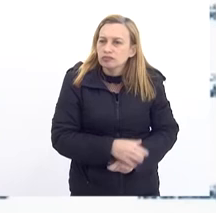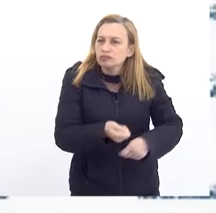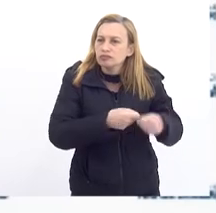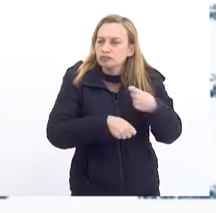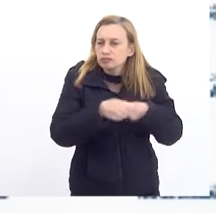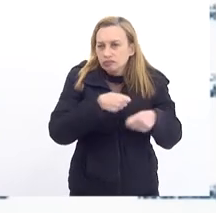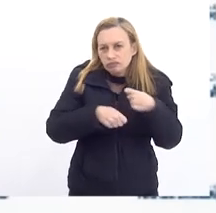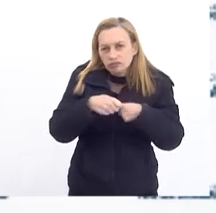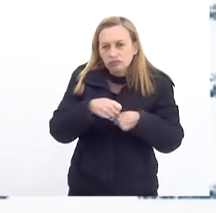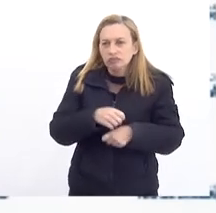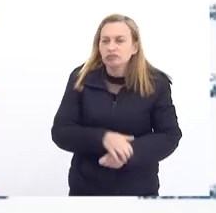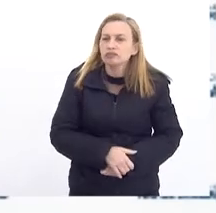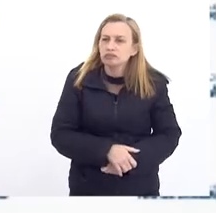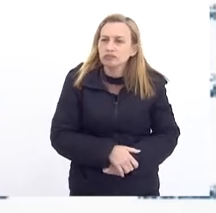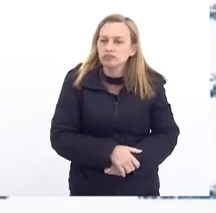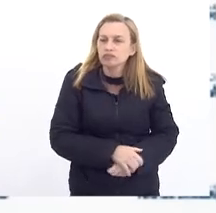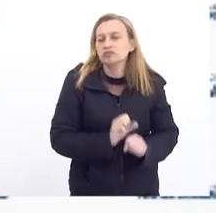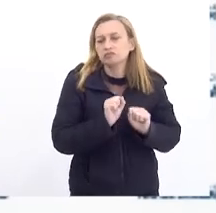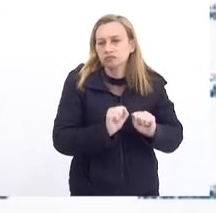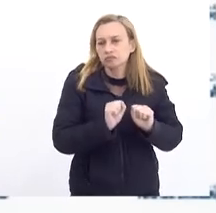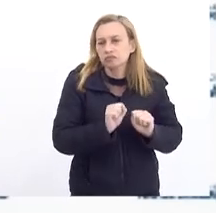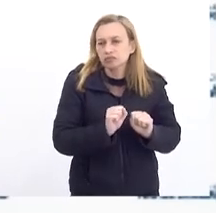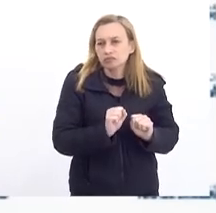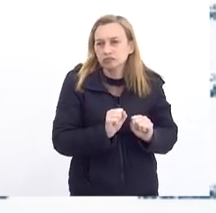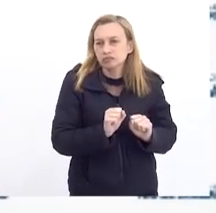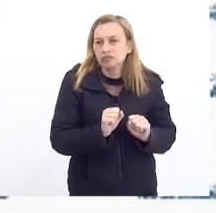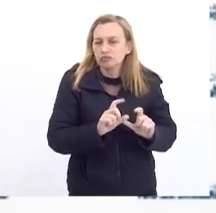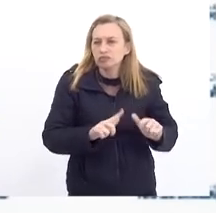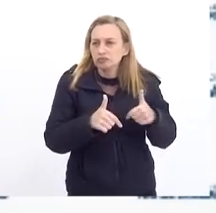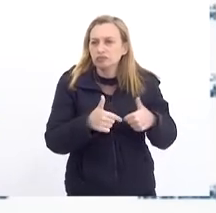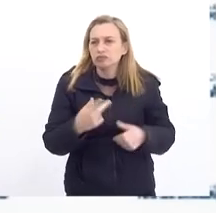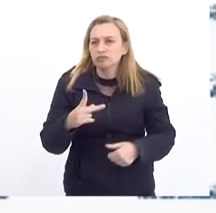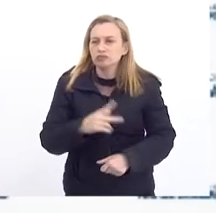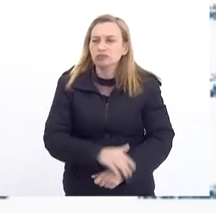Negociação Da empresa Poder Fazer A sua Atuação